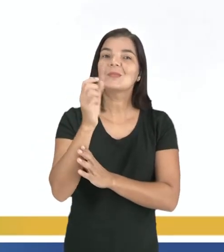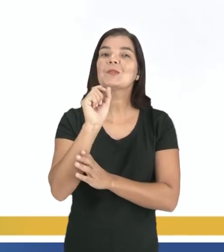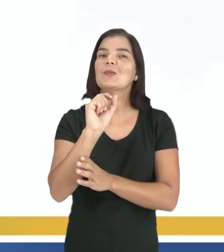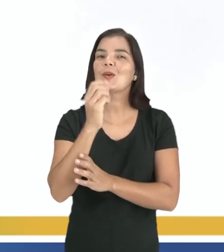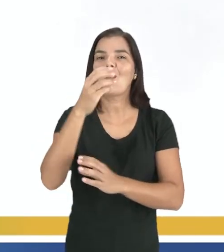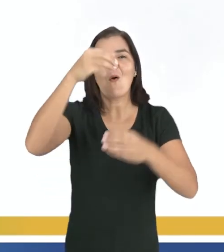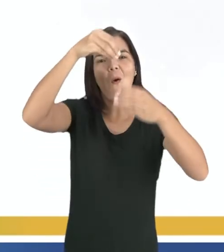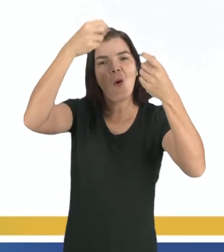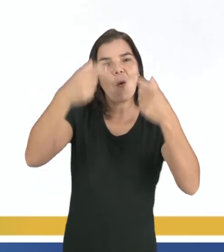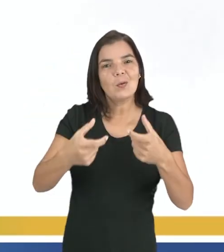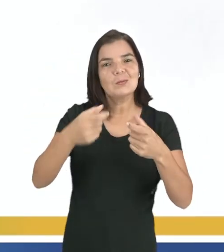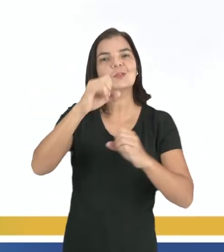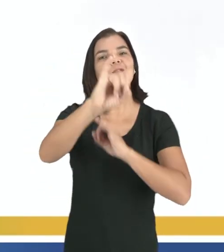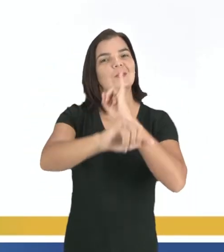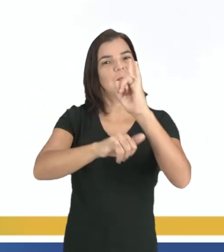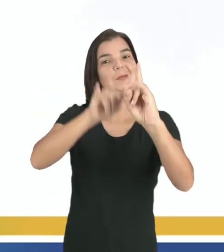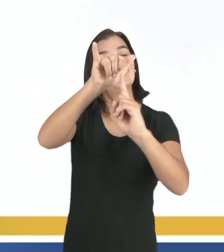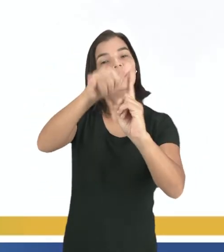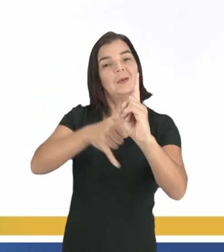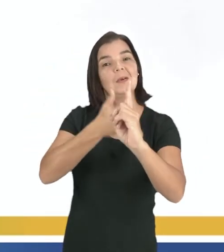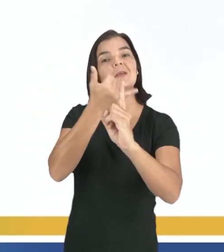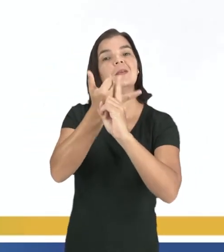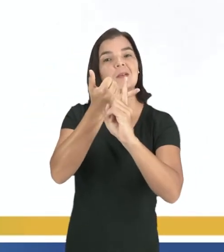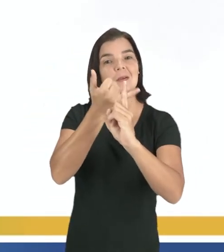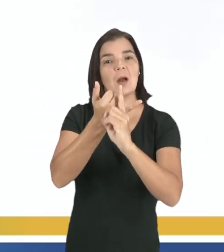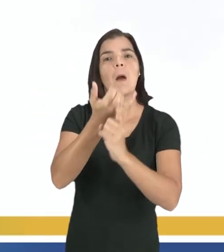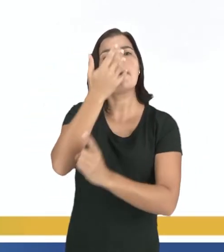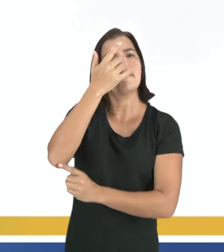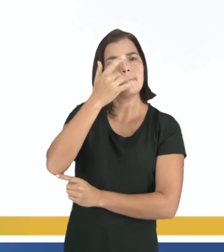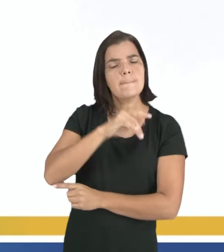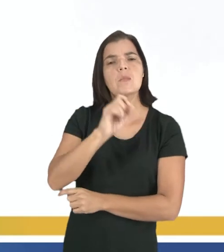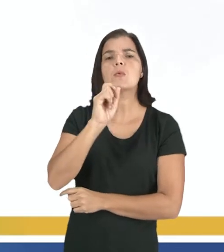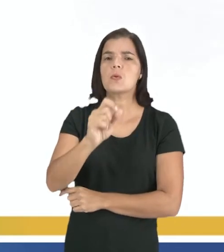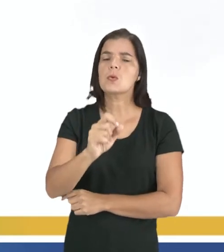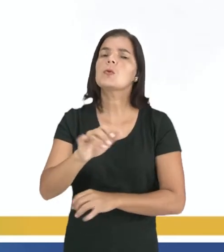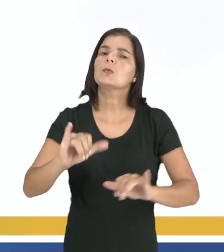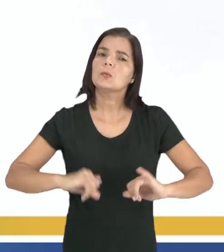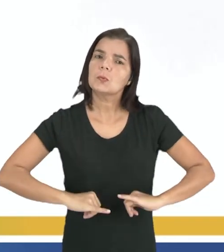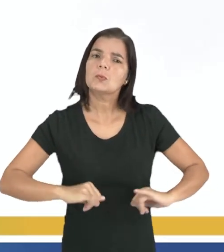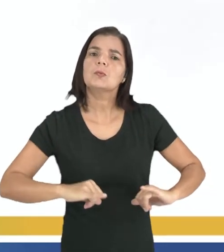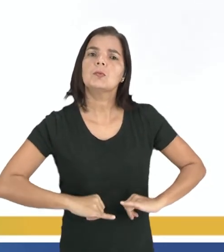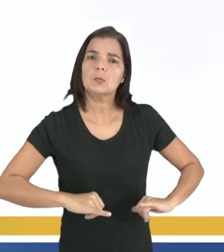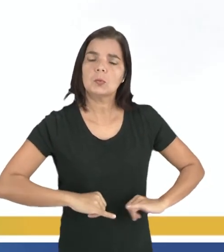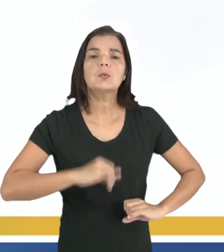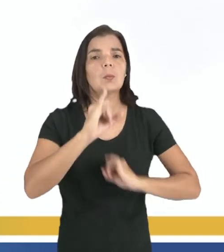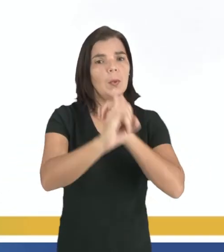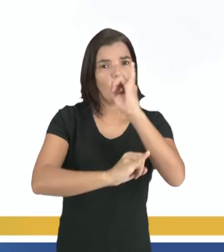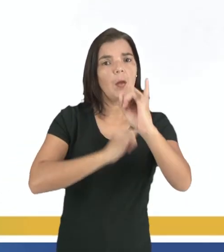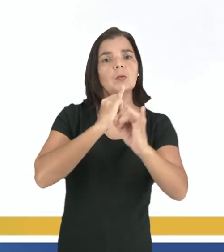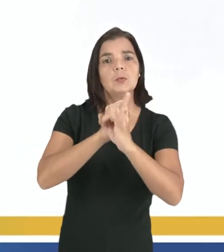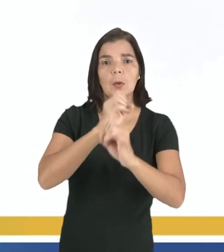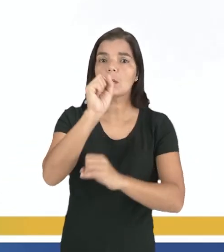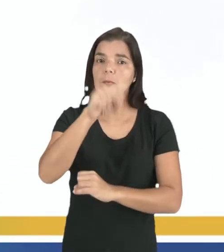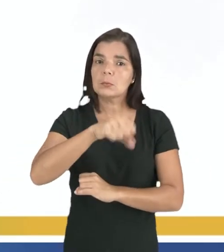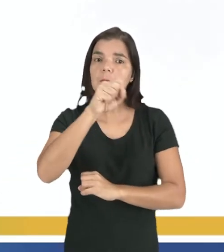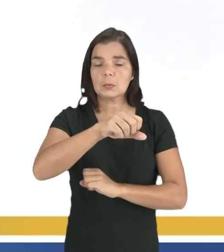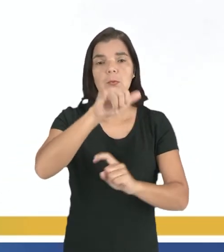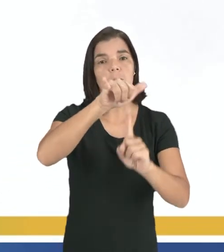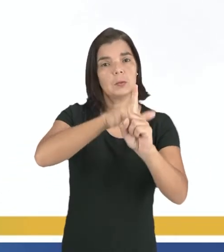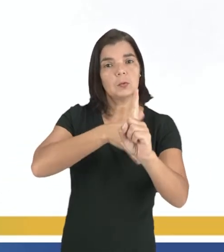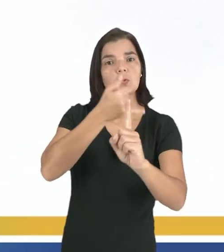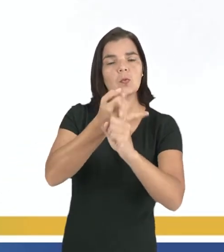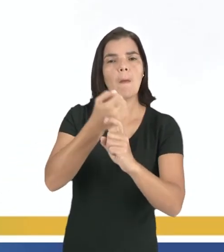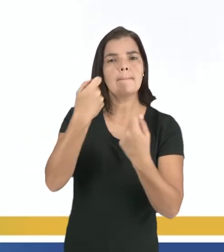internet. Então muitas crianças, elas alegam que sofrem cyberbullying. Então nós precisamos